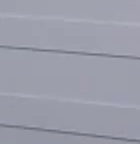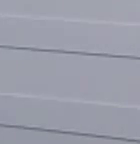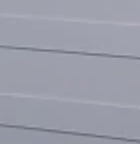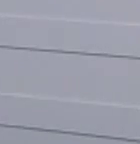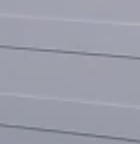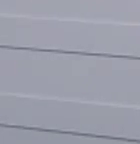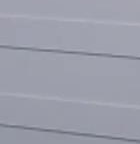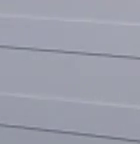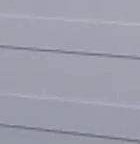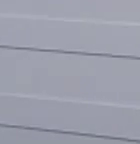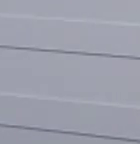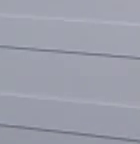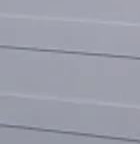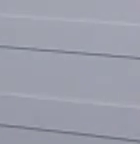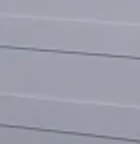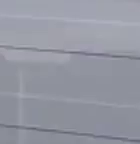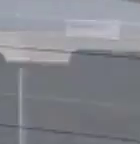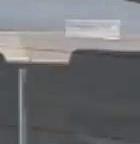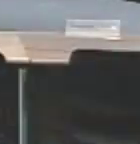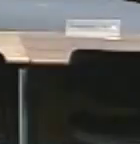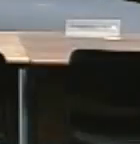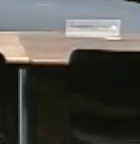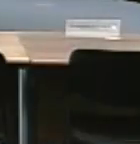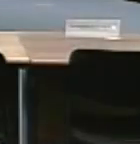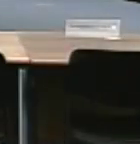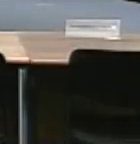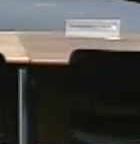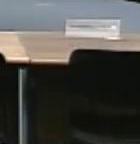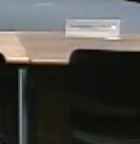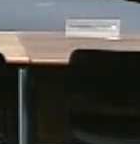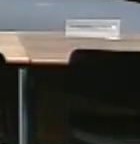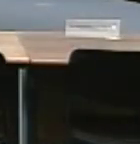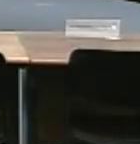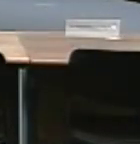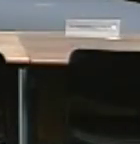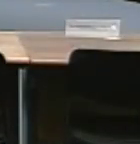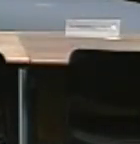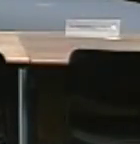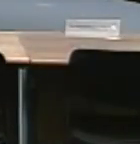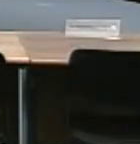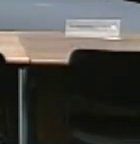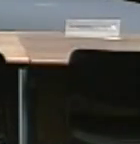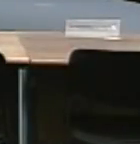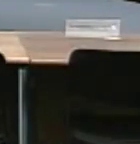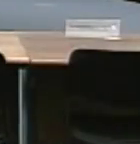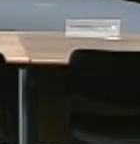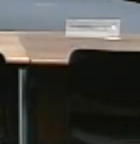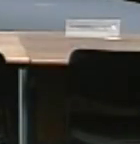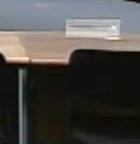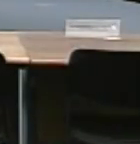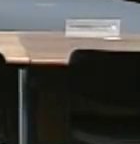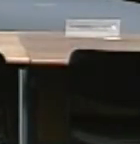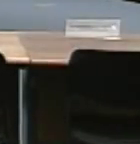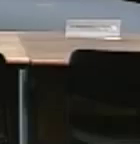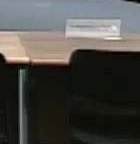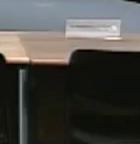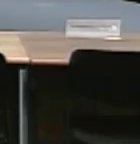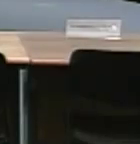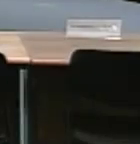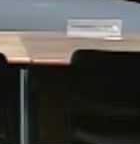Aurélio entra na sala de audiência e vai assumir a presidência. Vamos ver. Eu sinto aqui, fiquem de pé.